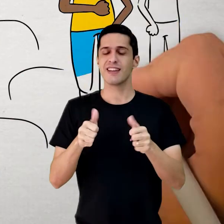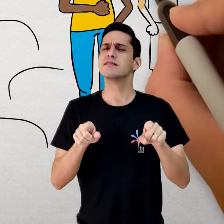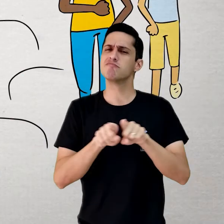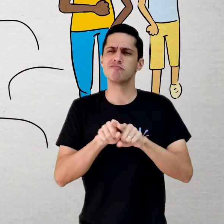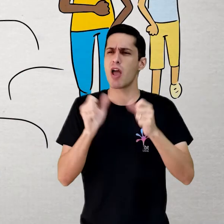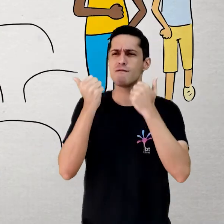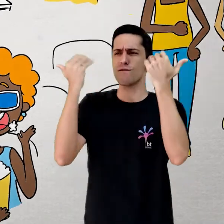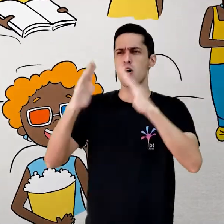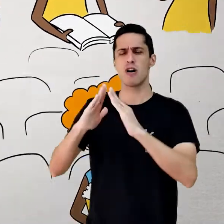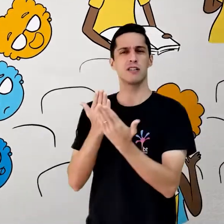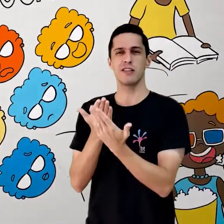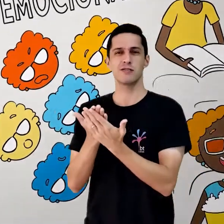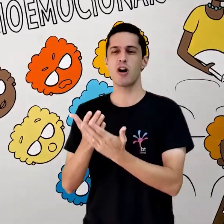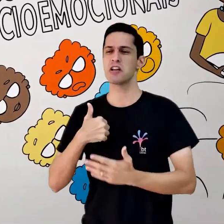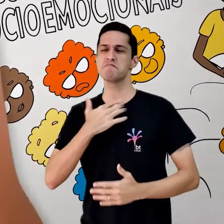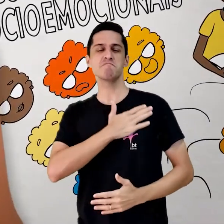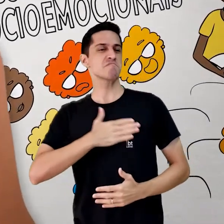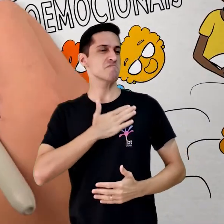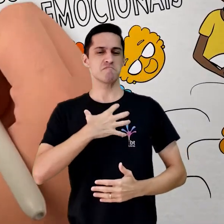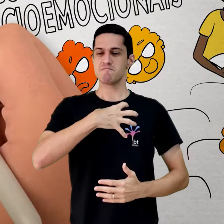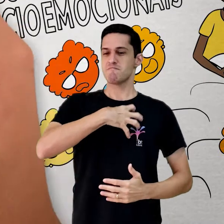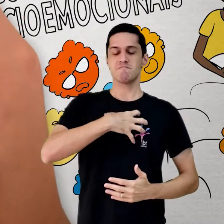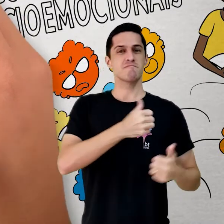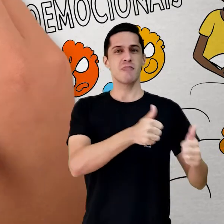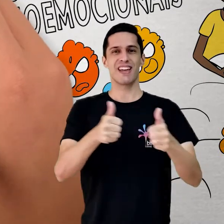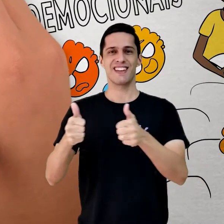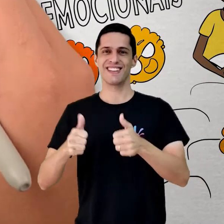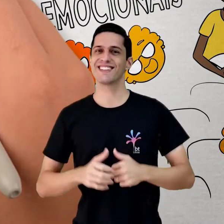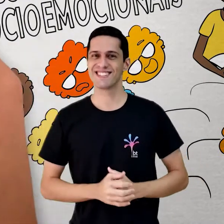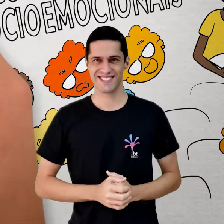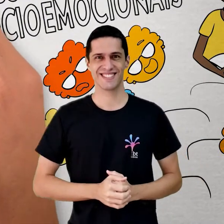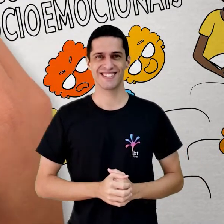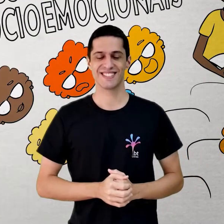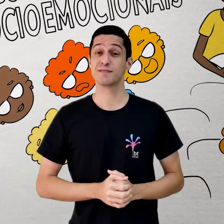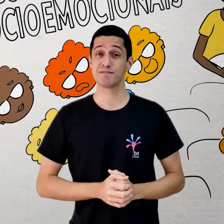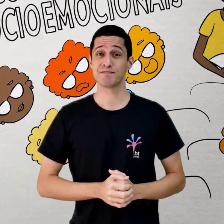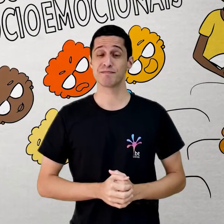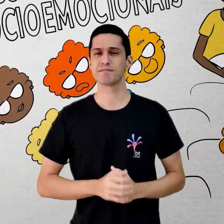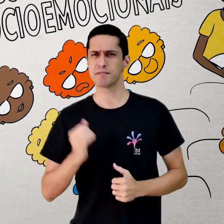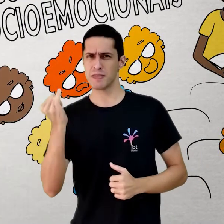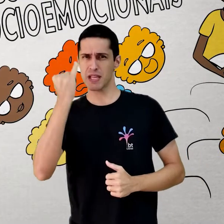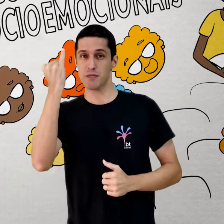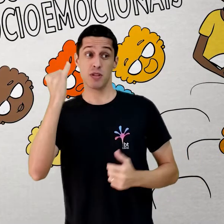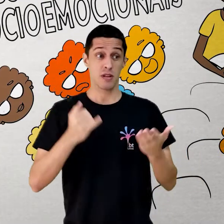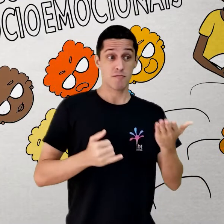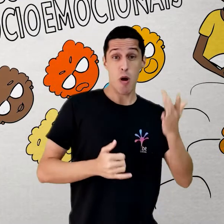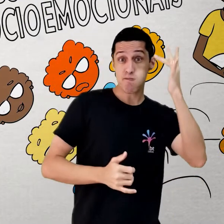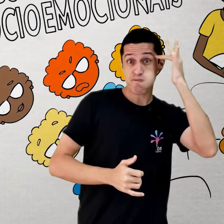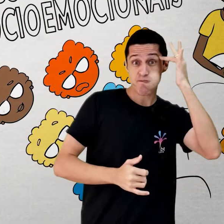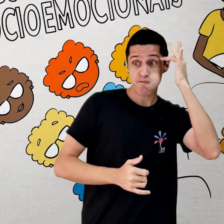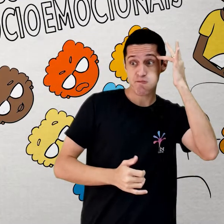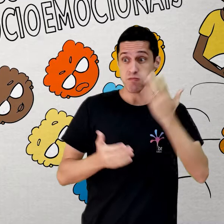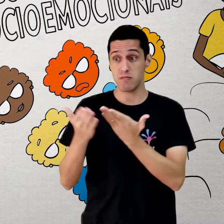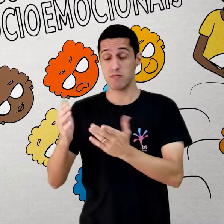próprias ações fora da escola. É importante destacar que as esferas cognitivas e socioemocionais se